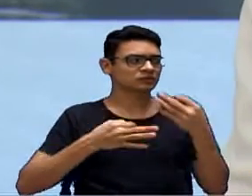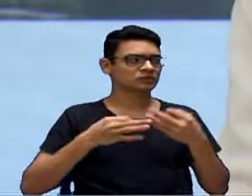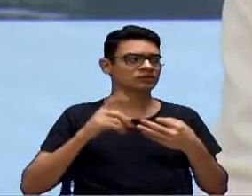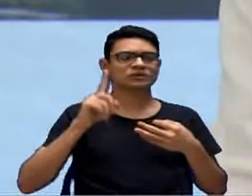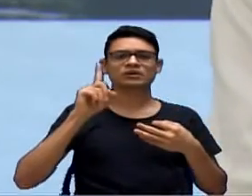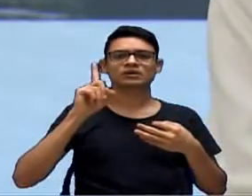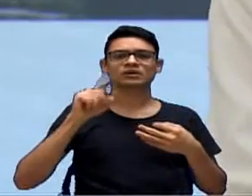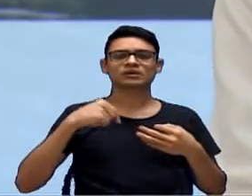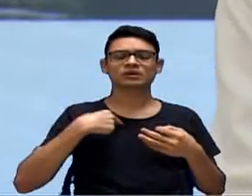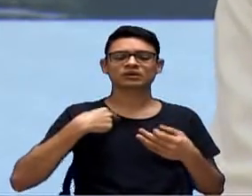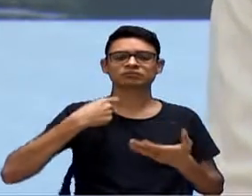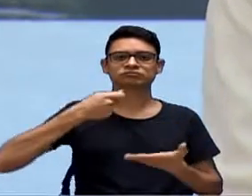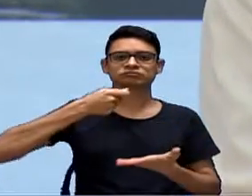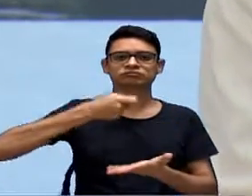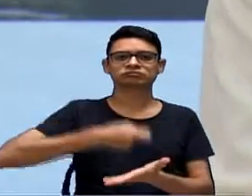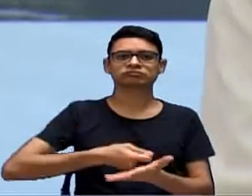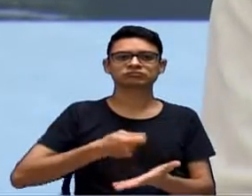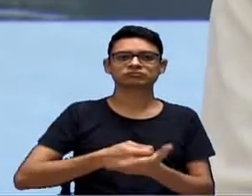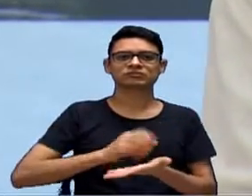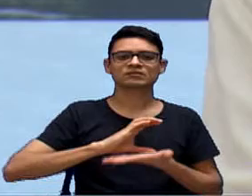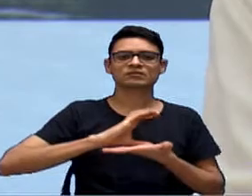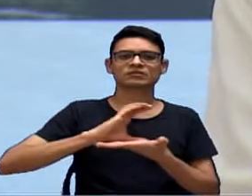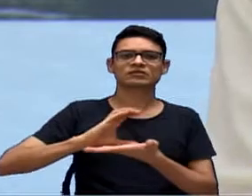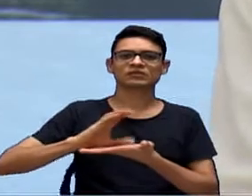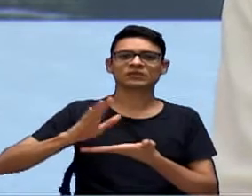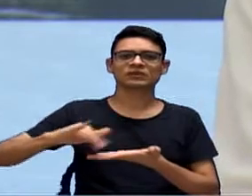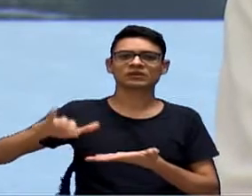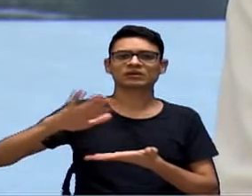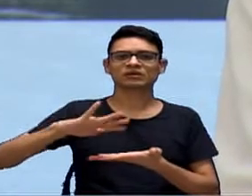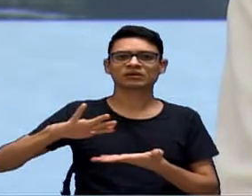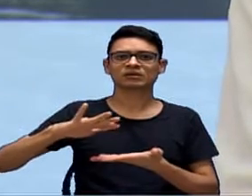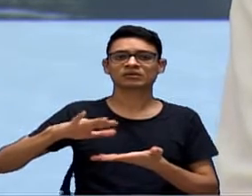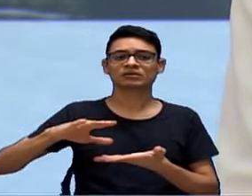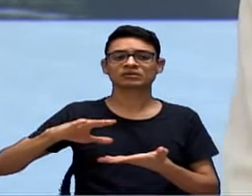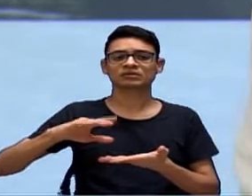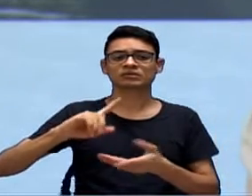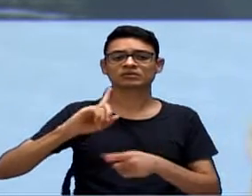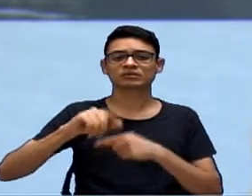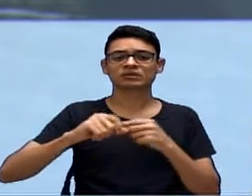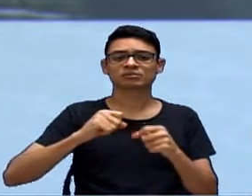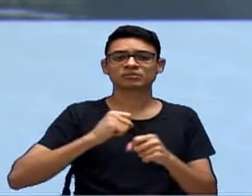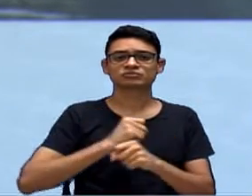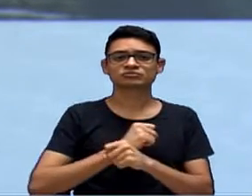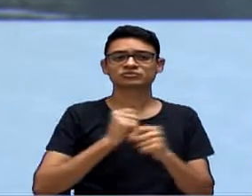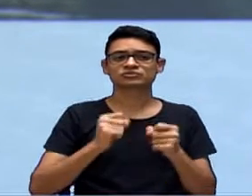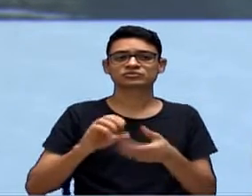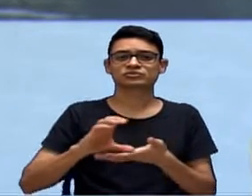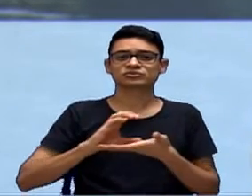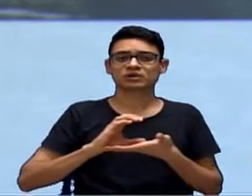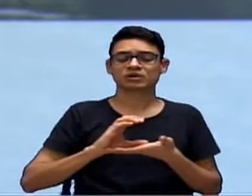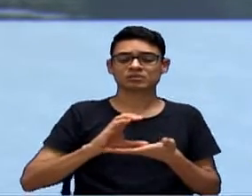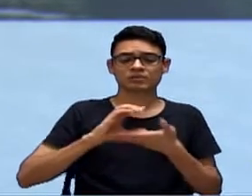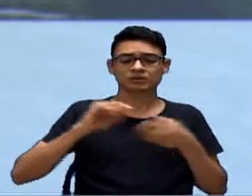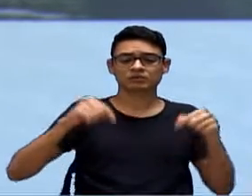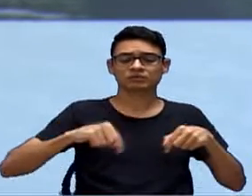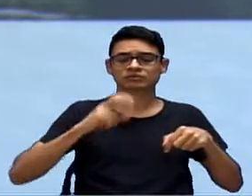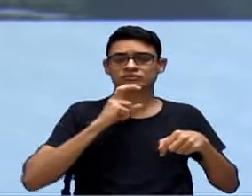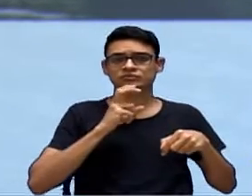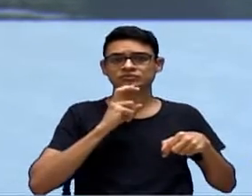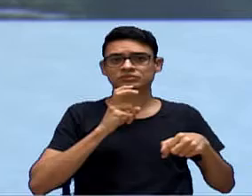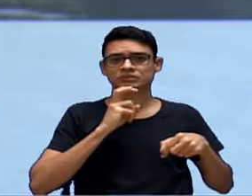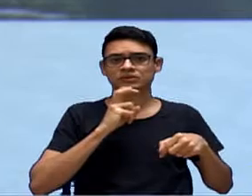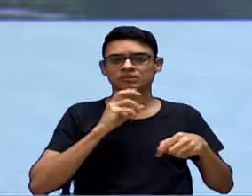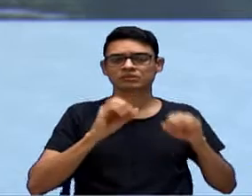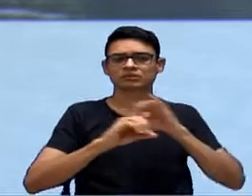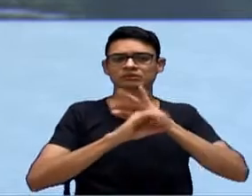diz? É o reforçar, é o mandar recursos para uma região que não tem capacidade para atender em vez de estar mandando dinheiro para cá. Isso tem que ficar muito bem